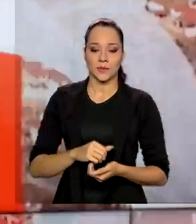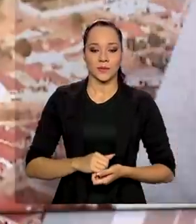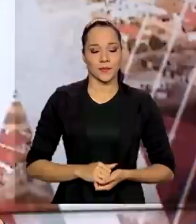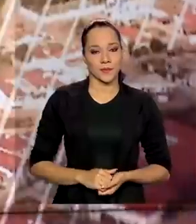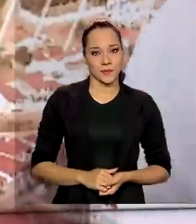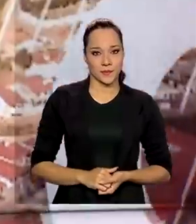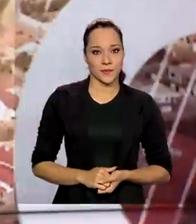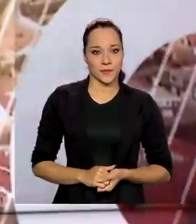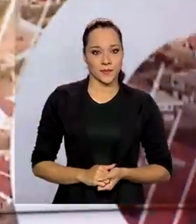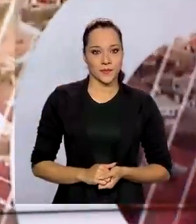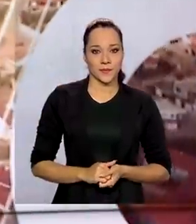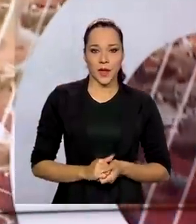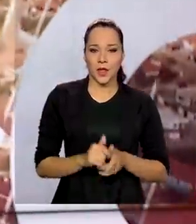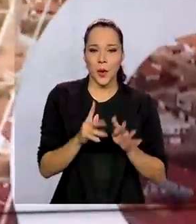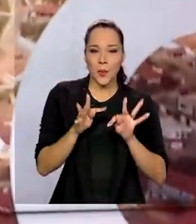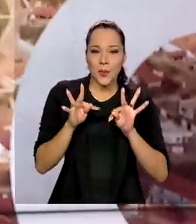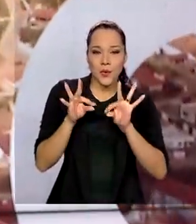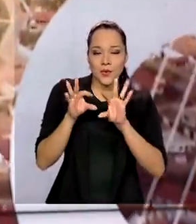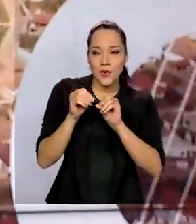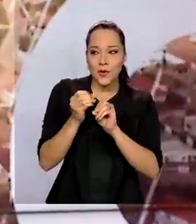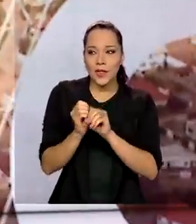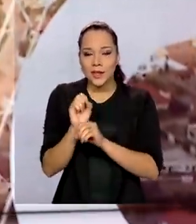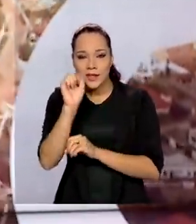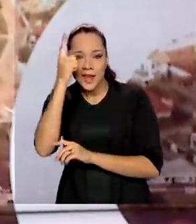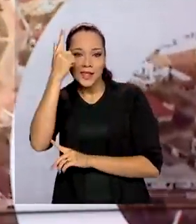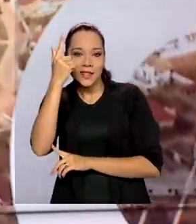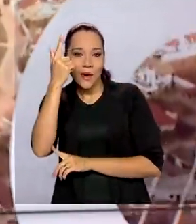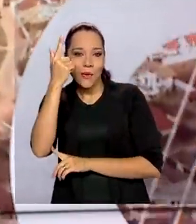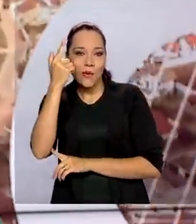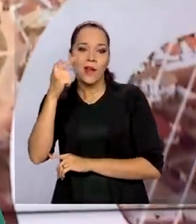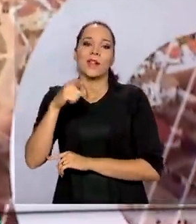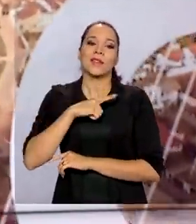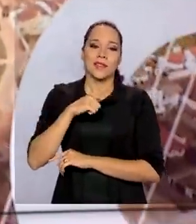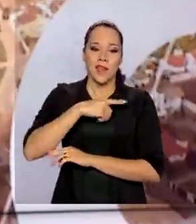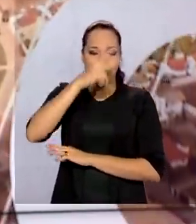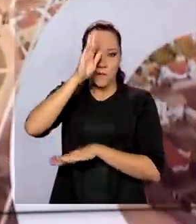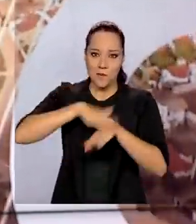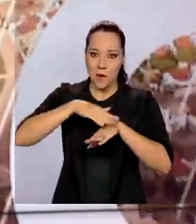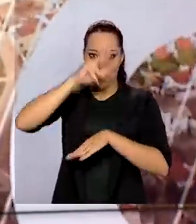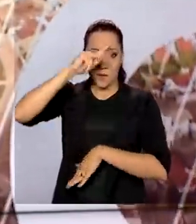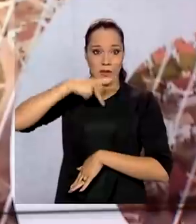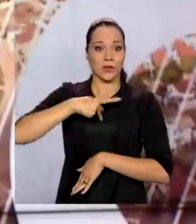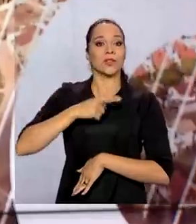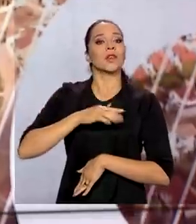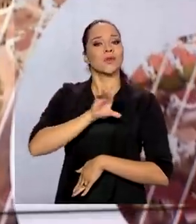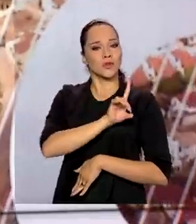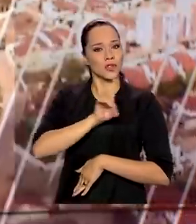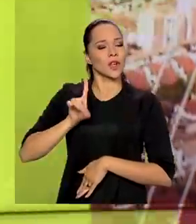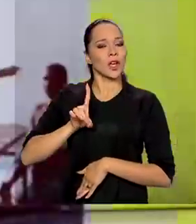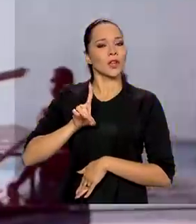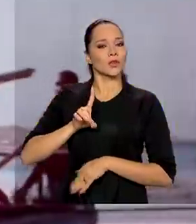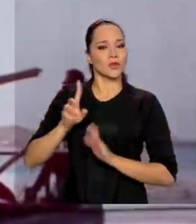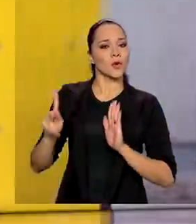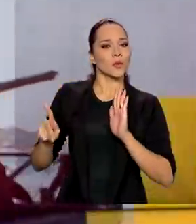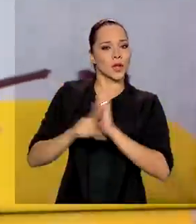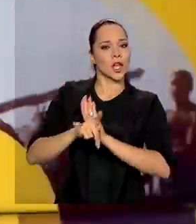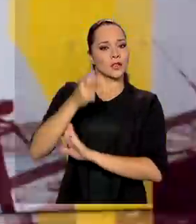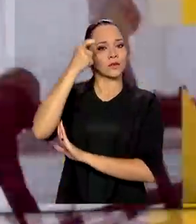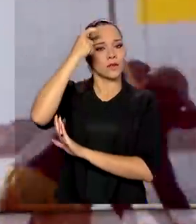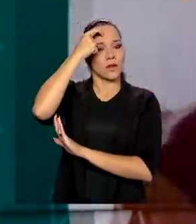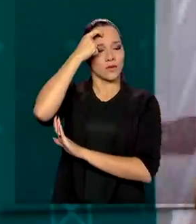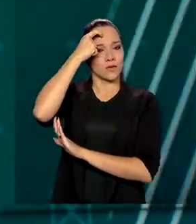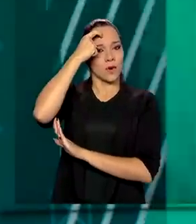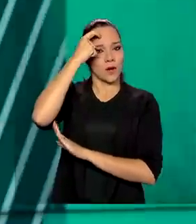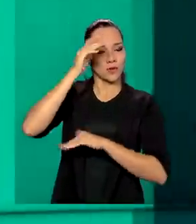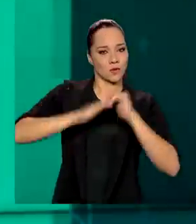Por trás de toda criação ou invenção, existe um autor, que tem o direito de propriedade intelectual sobre a